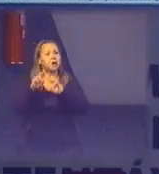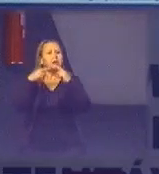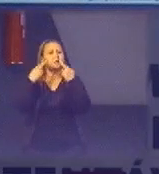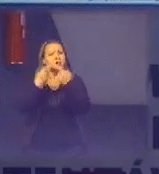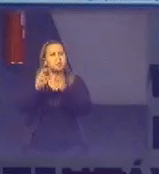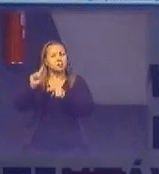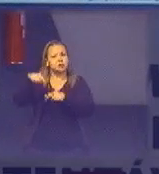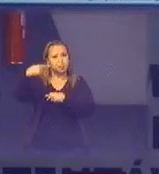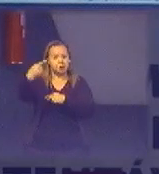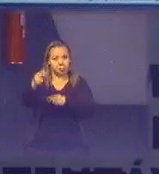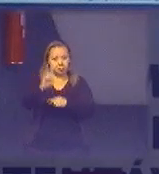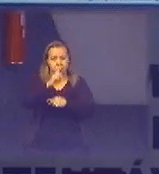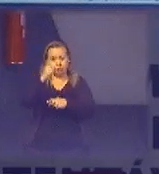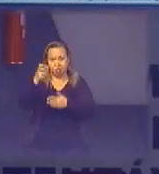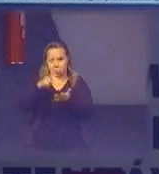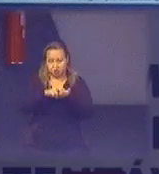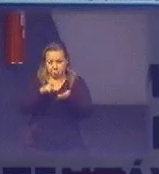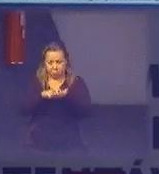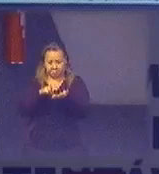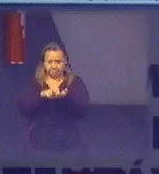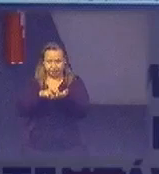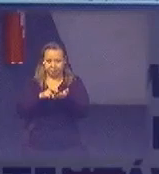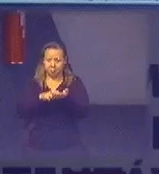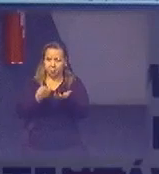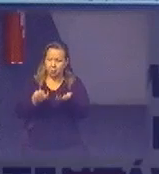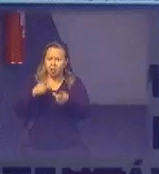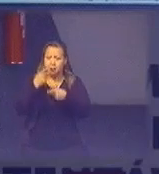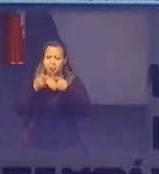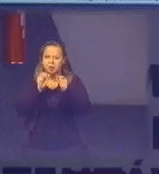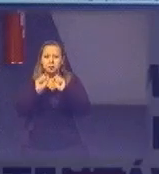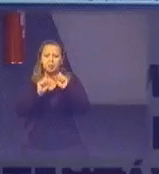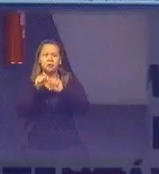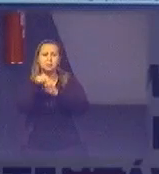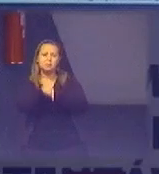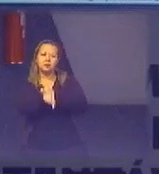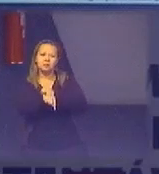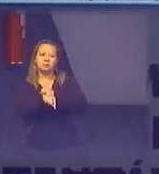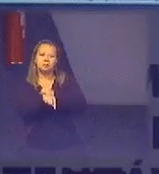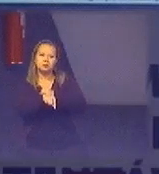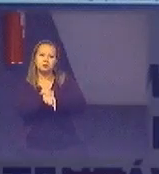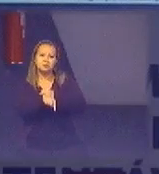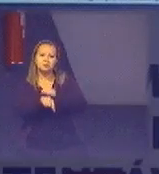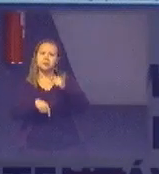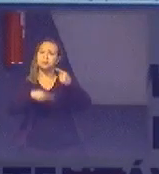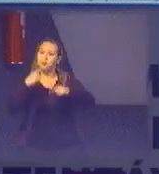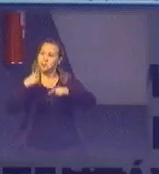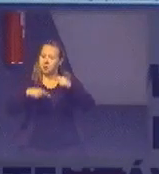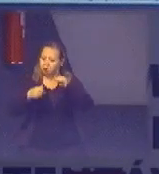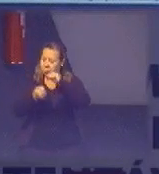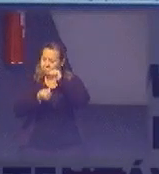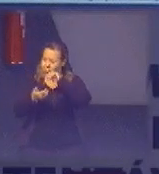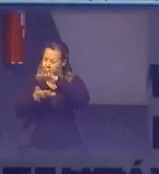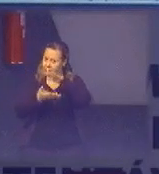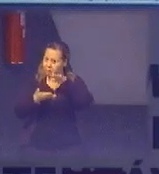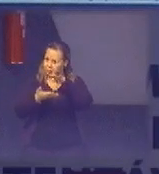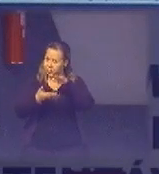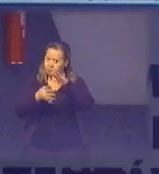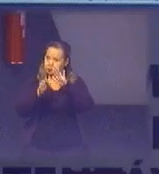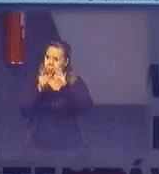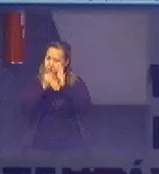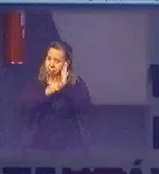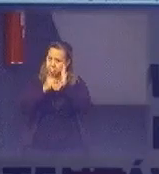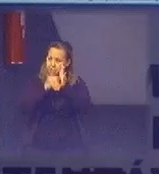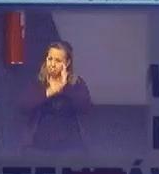depois o dia seguinte a manhã toda e eu falei cara o que que é isso se não uma política de sustentabilidade e são